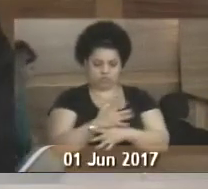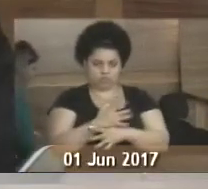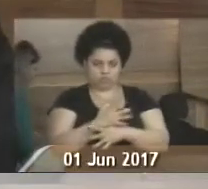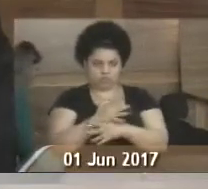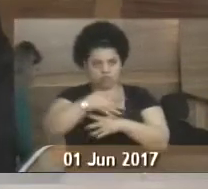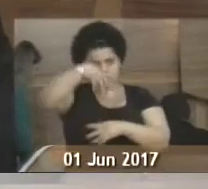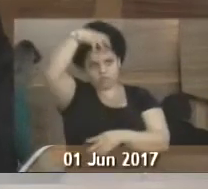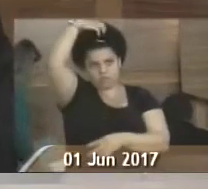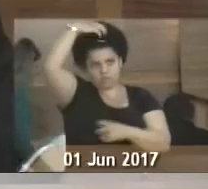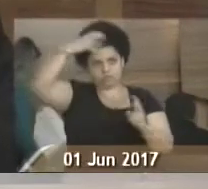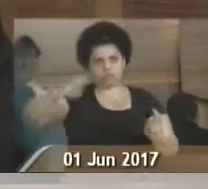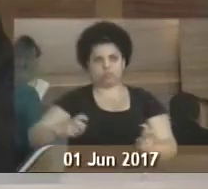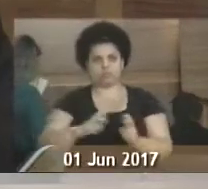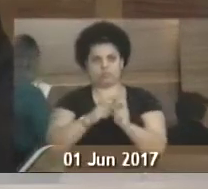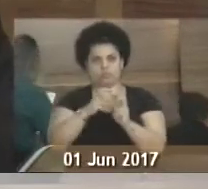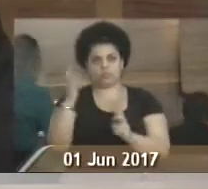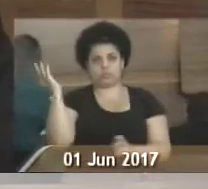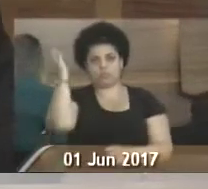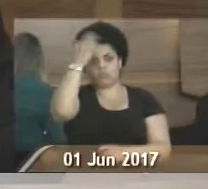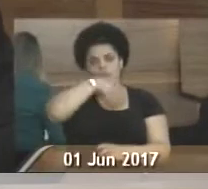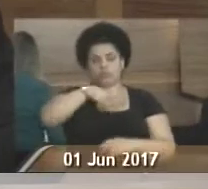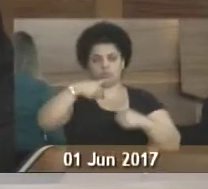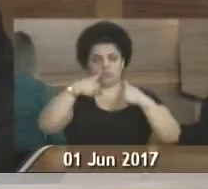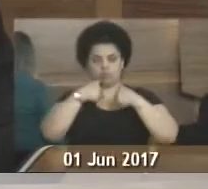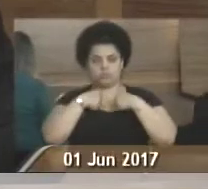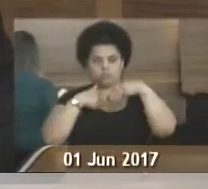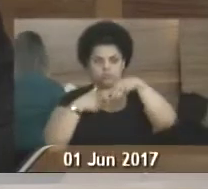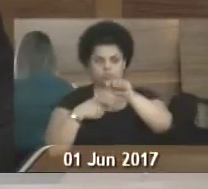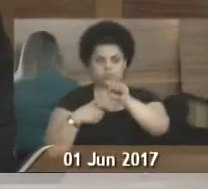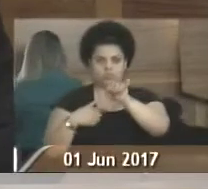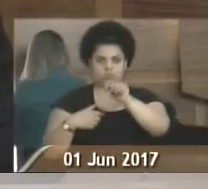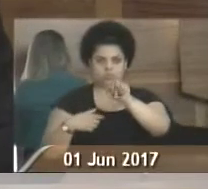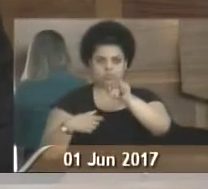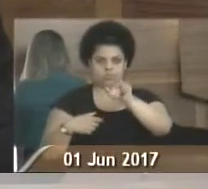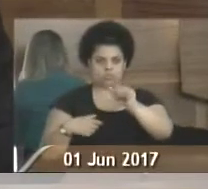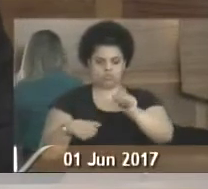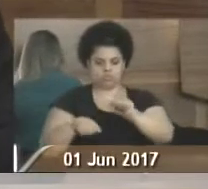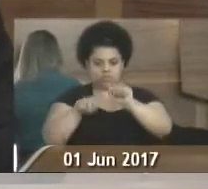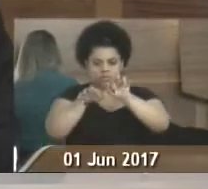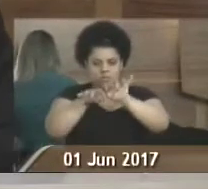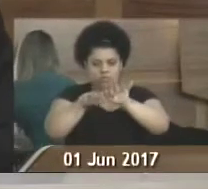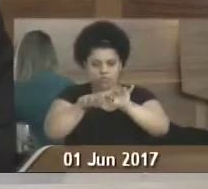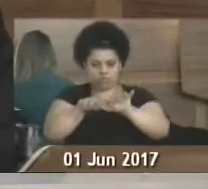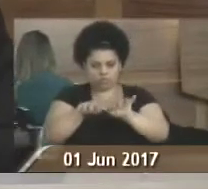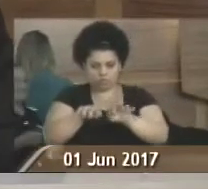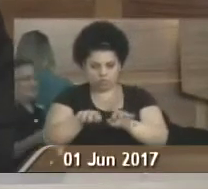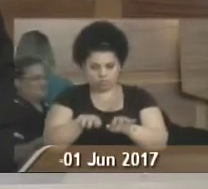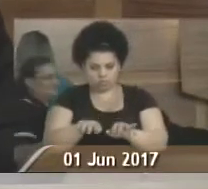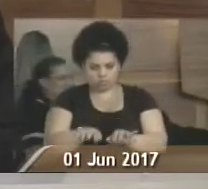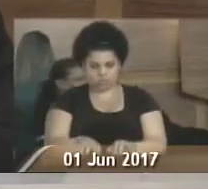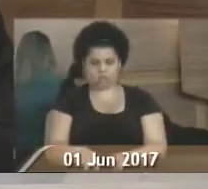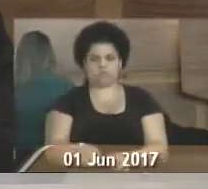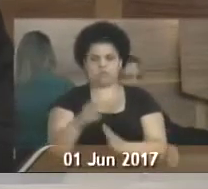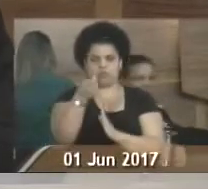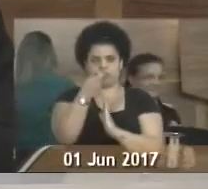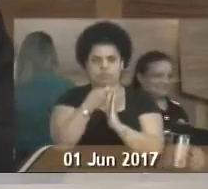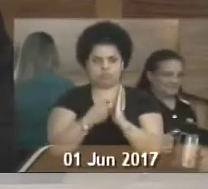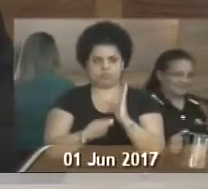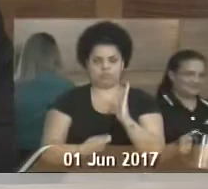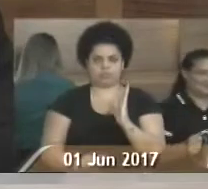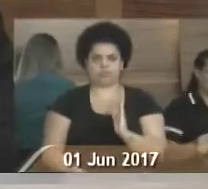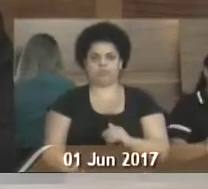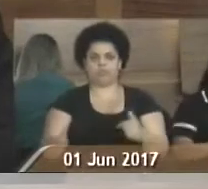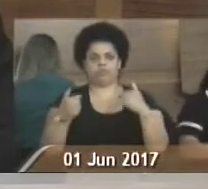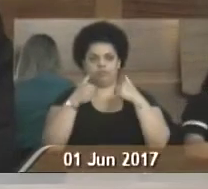Adelino. Para constar, foi lavrada a presente ato, que eu, Maiar Vidal Garcia, servidor legislativo,